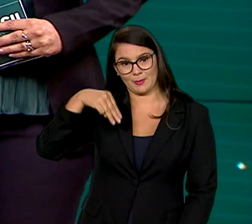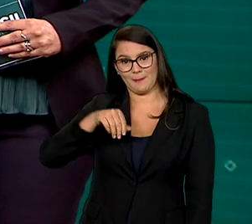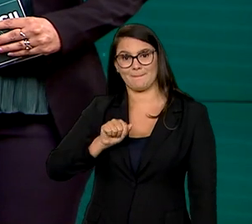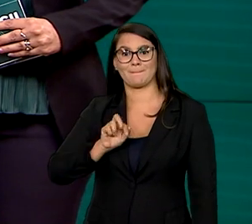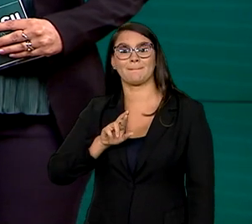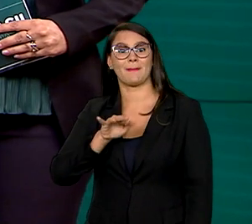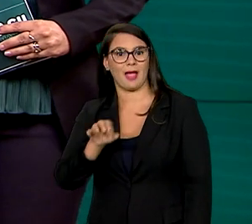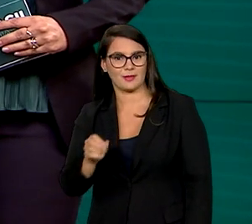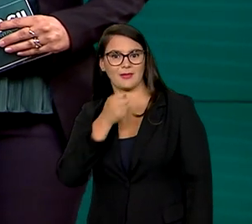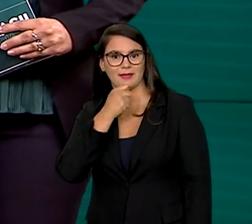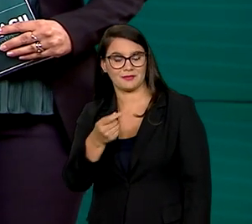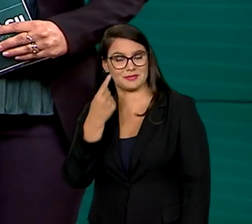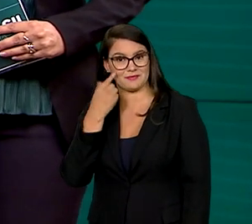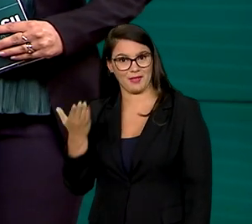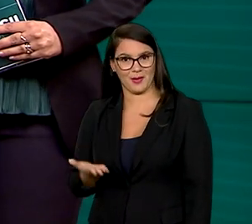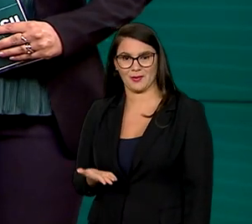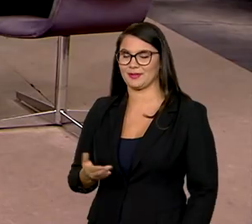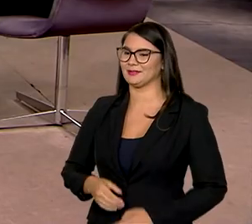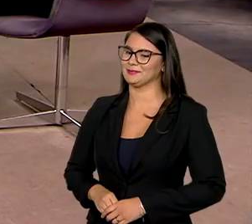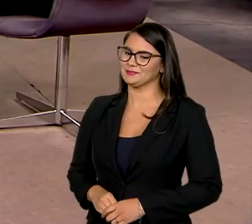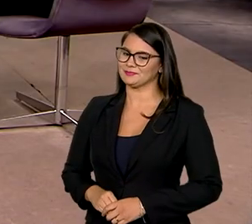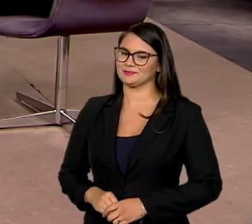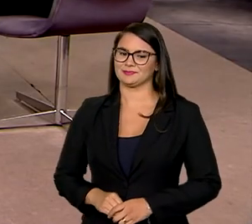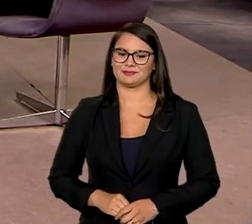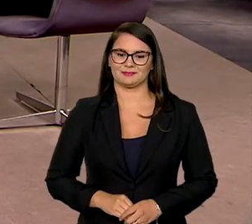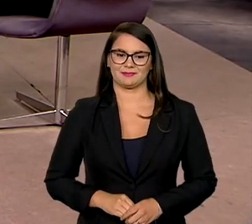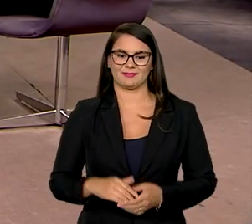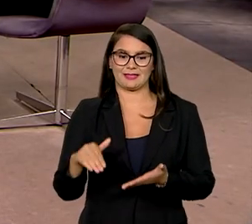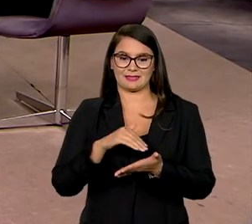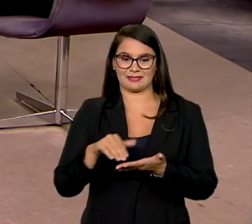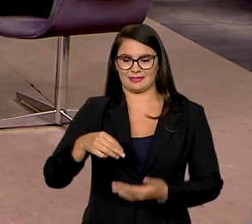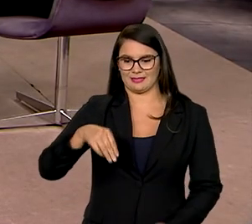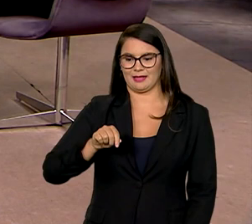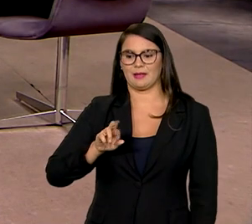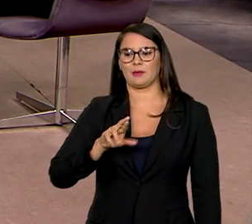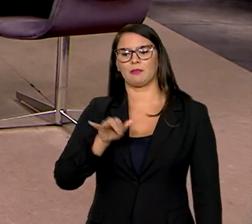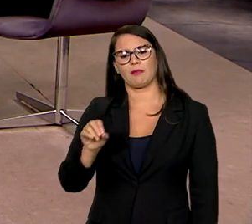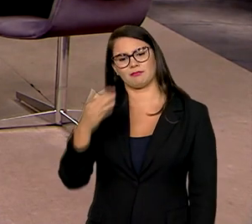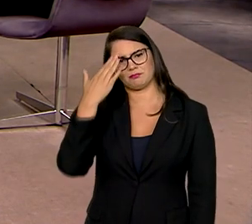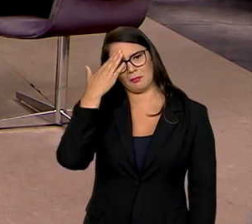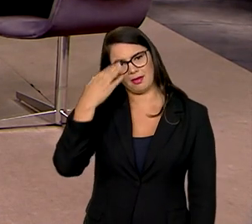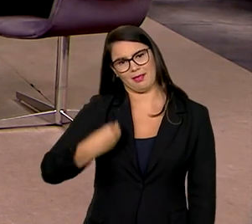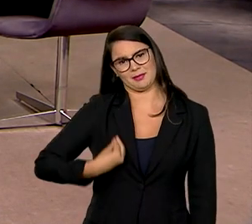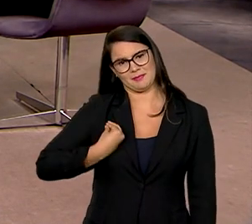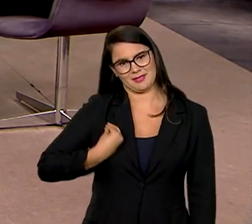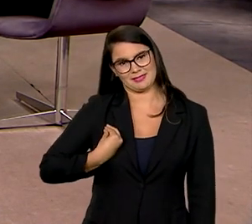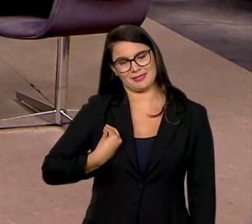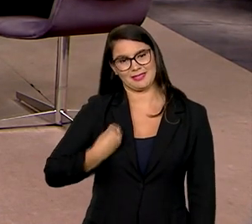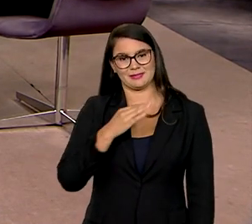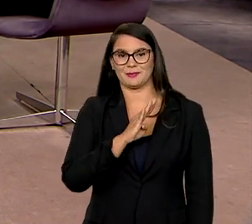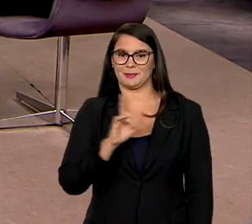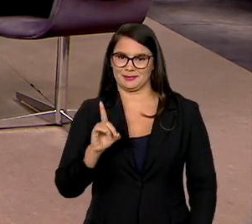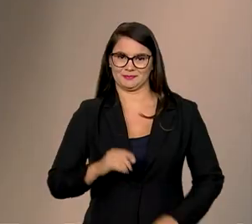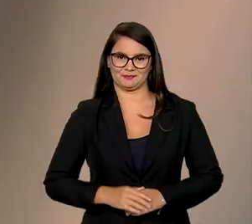Tavares. A entrevista você confere agora. Secretário Márcio Tavares, muito obrigado pela sua presença aqui no Brasil em